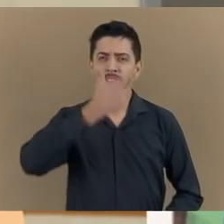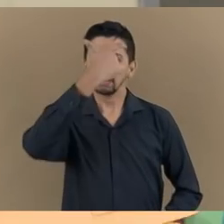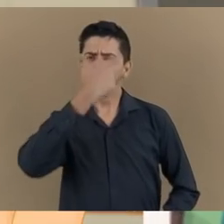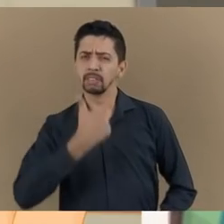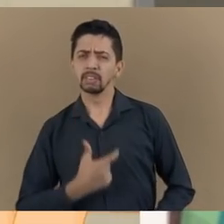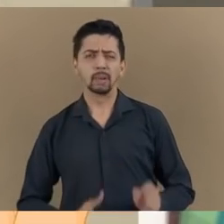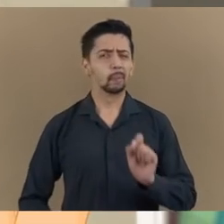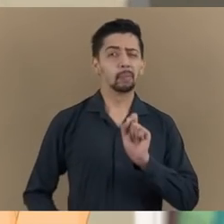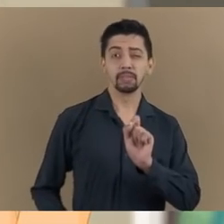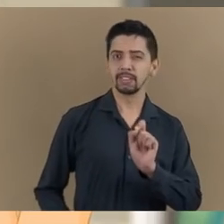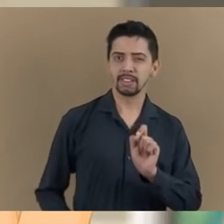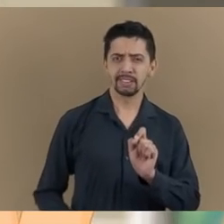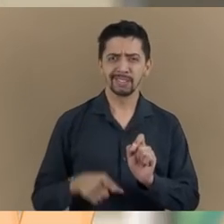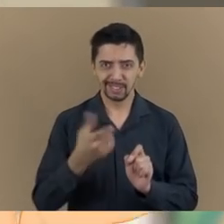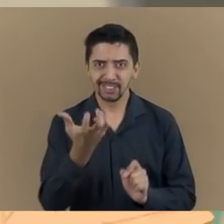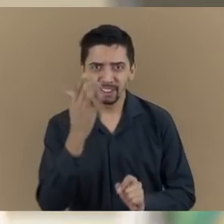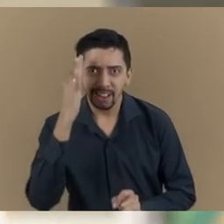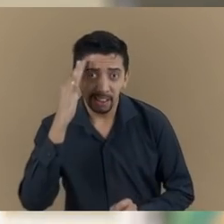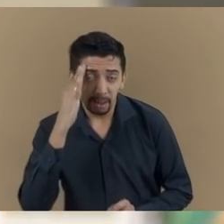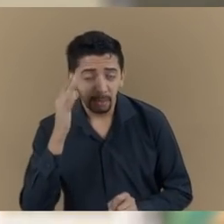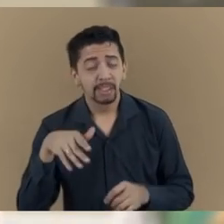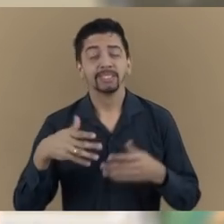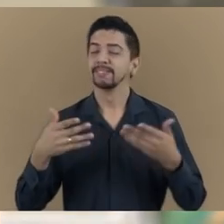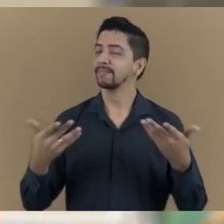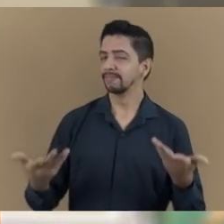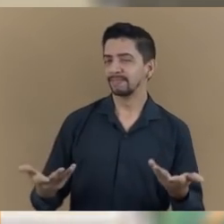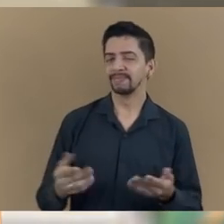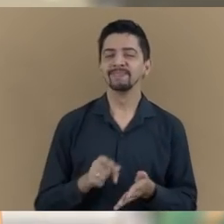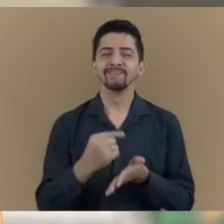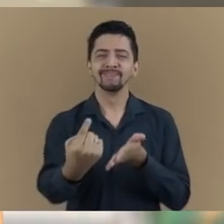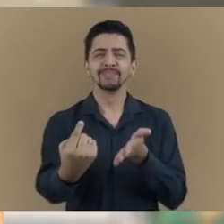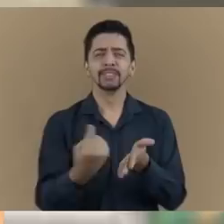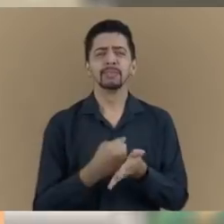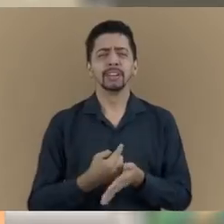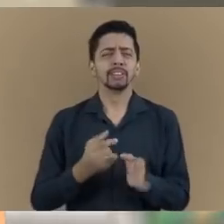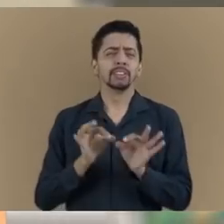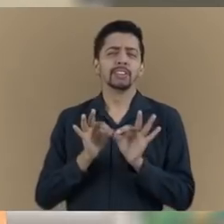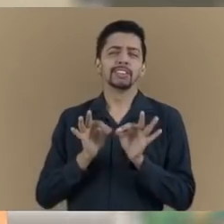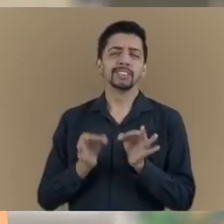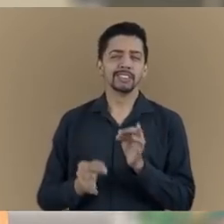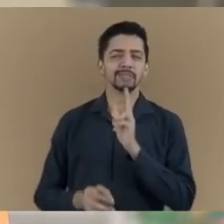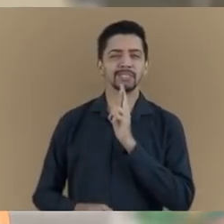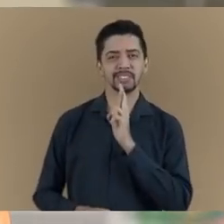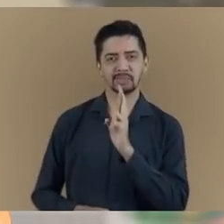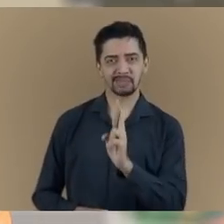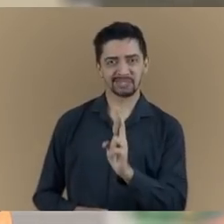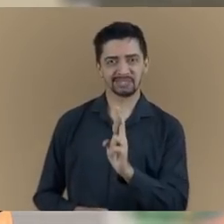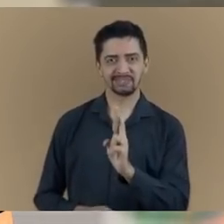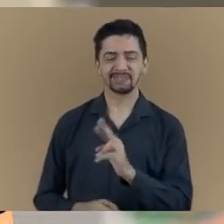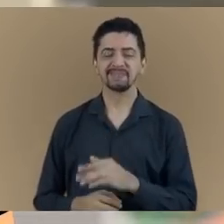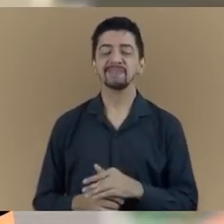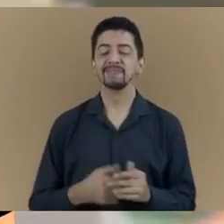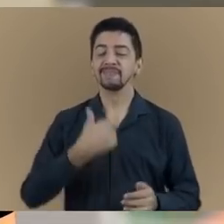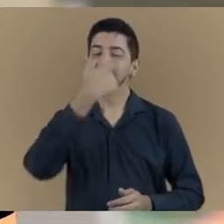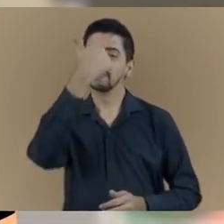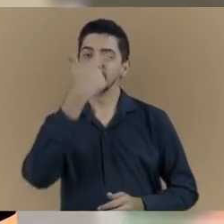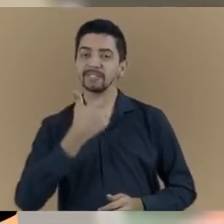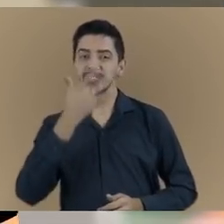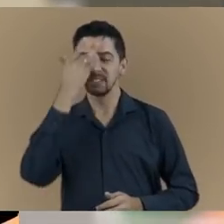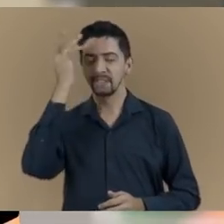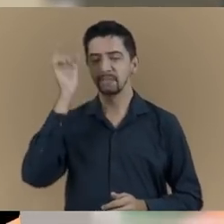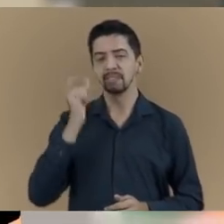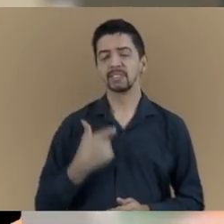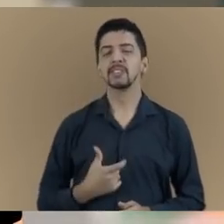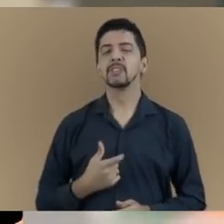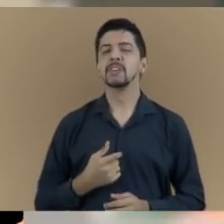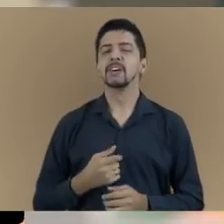Quem sou eu? Você quer mesmo saber? Pois bem, essa pergunta é muito simples de responder. Eu